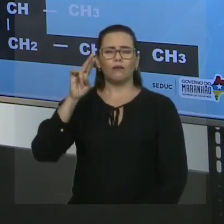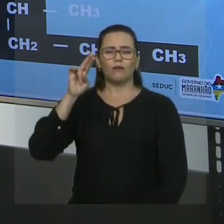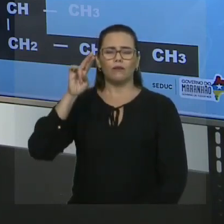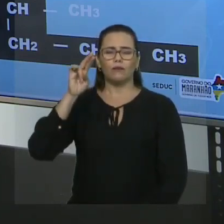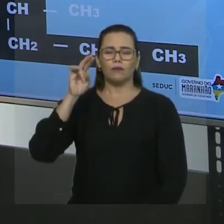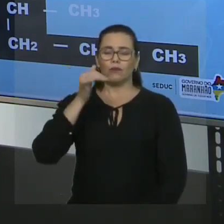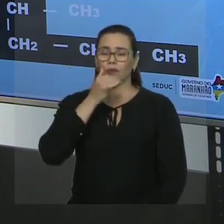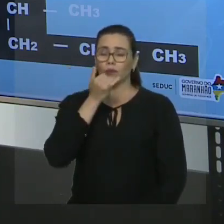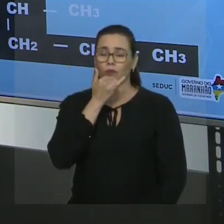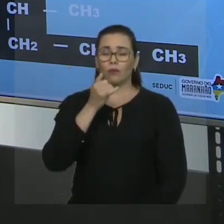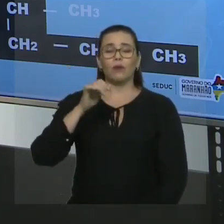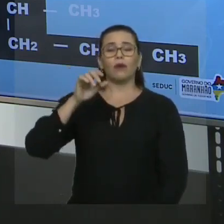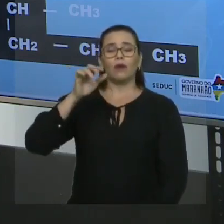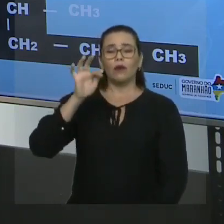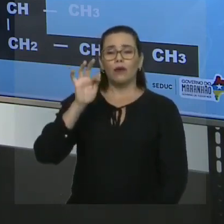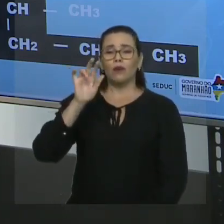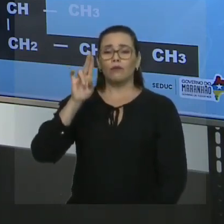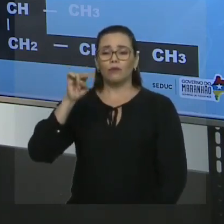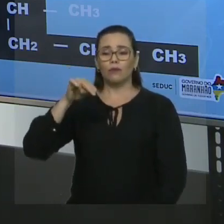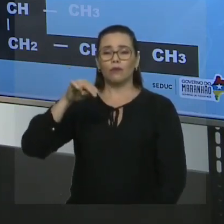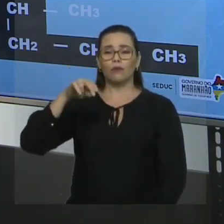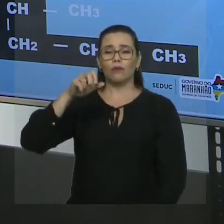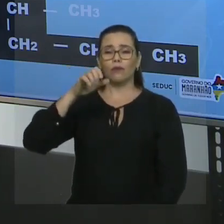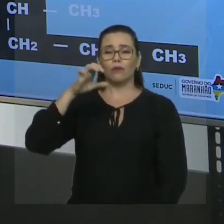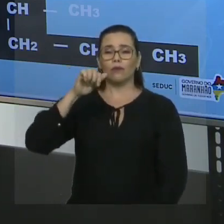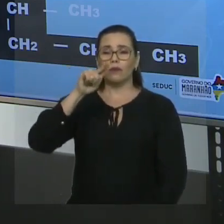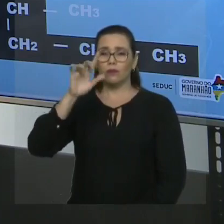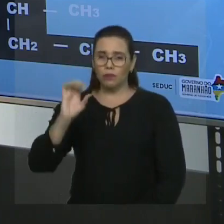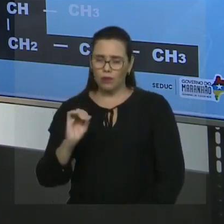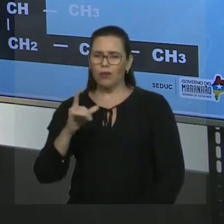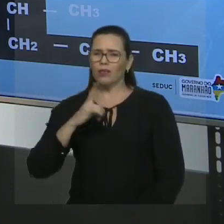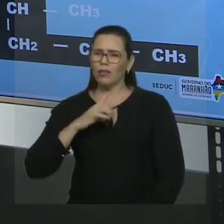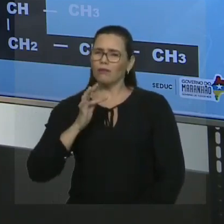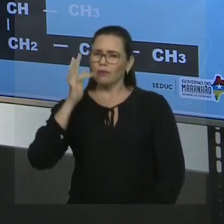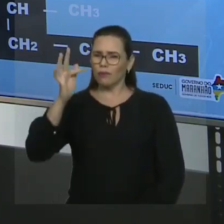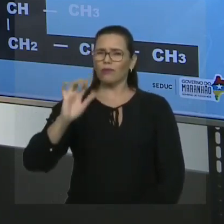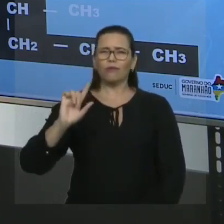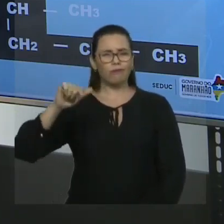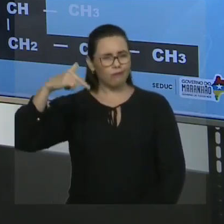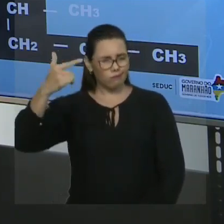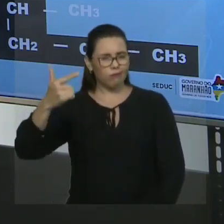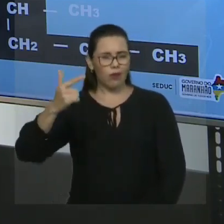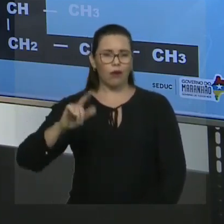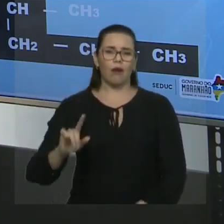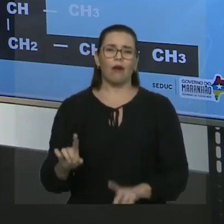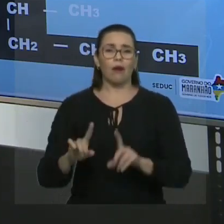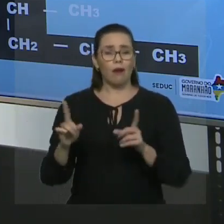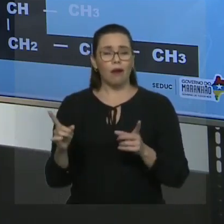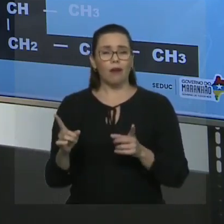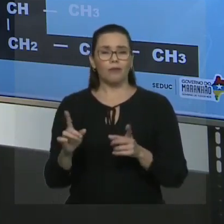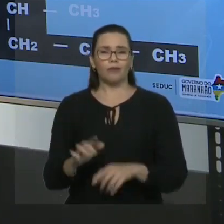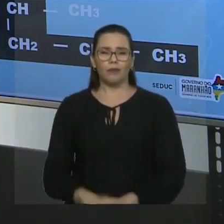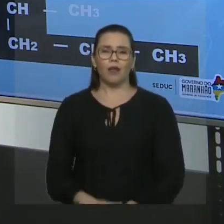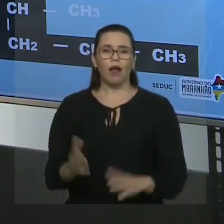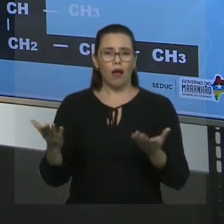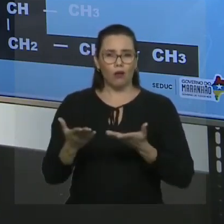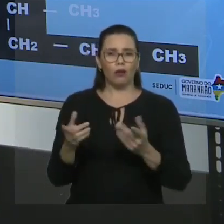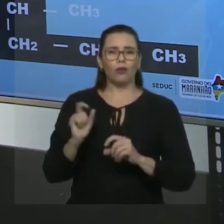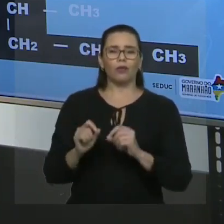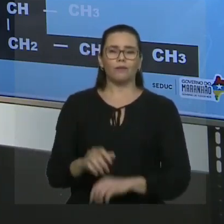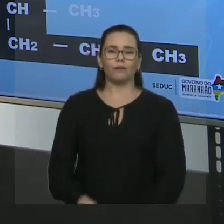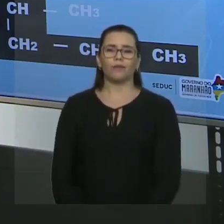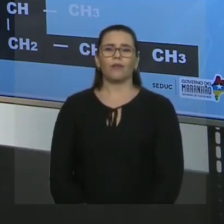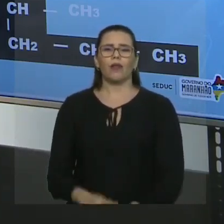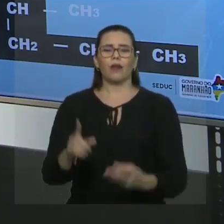hidrocarboneto não tem grupo funcional. Então, você pula a prioridade do grupo funcional. Qual é a segunda prioridade? Insaturação. Se